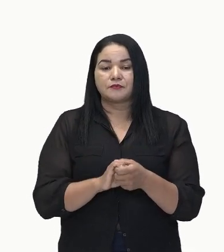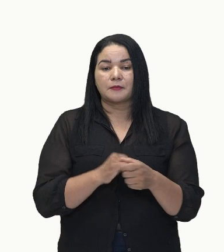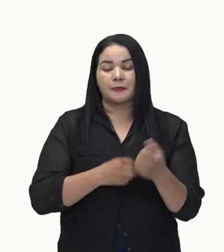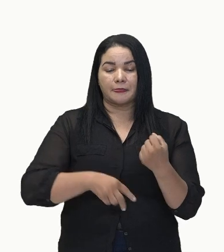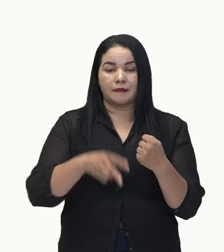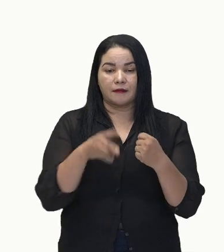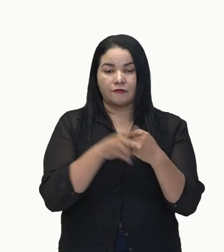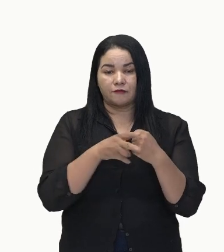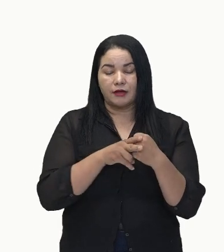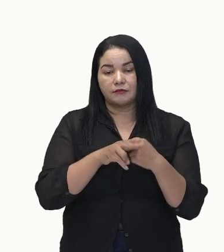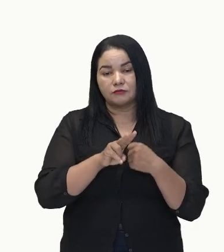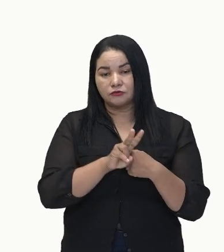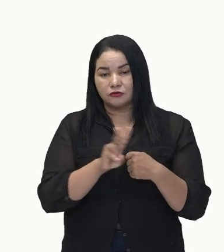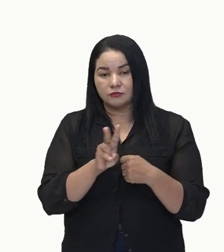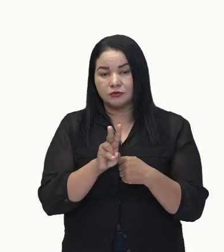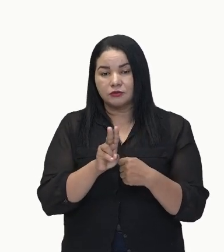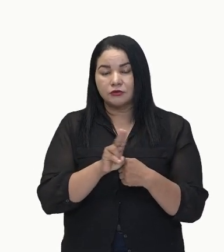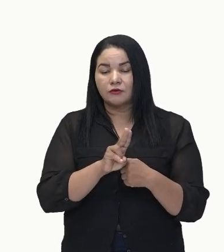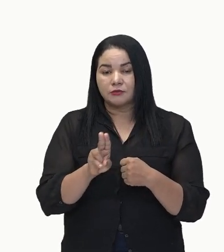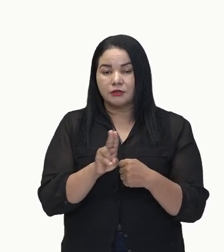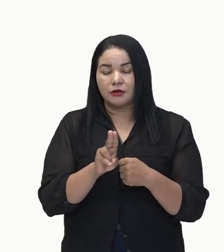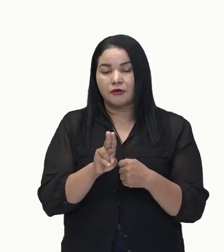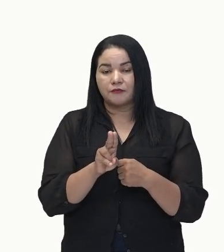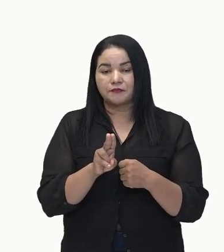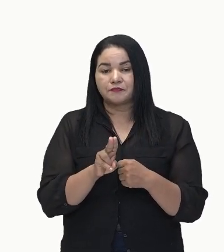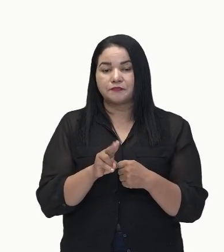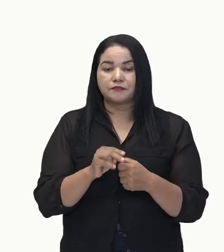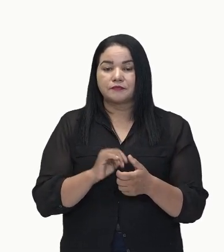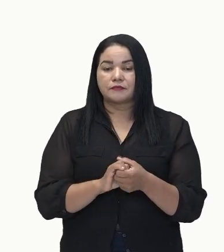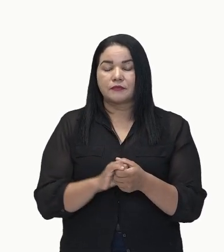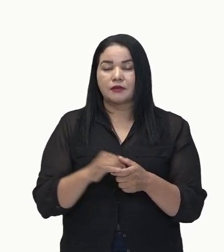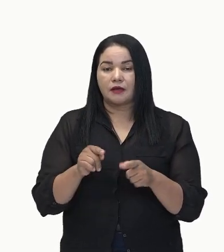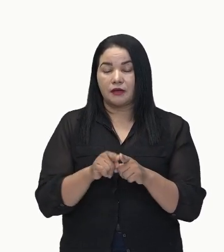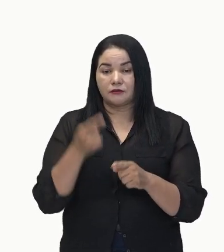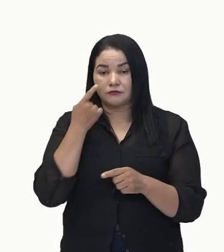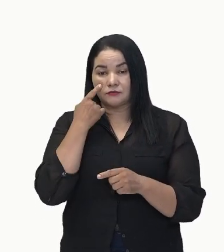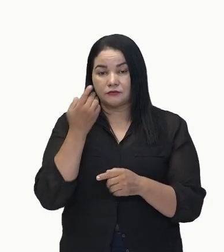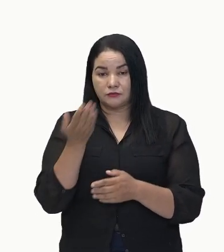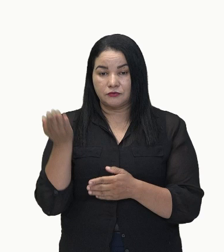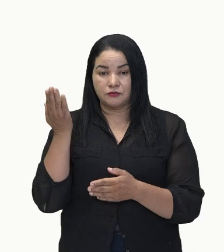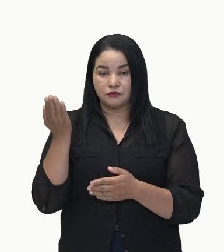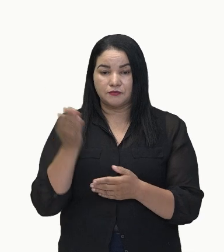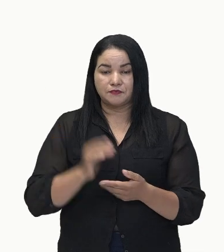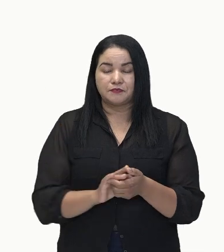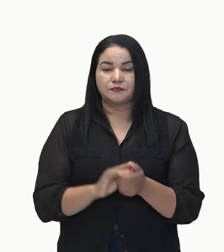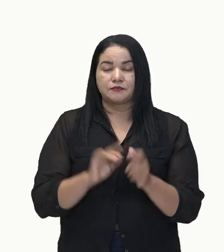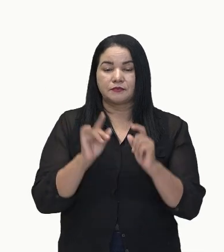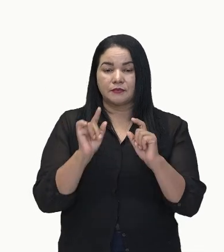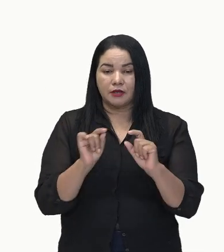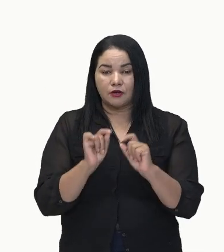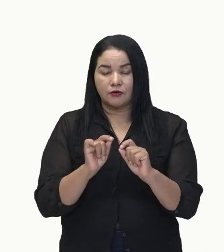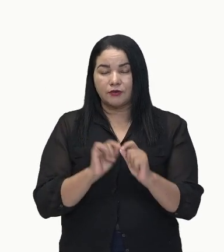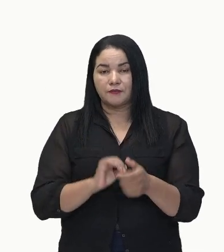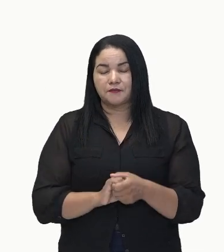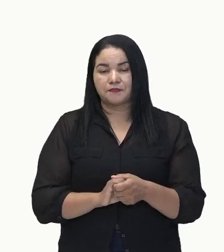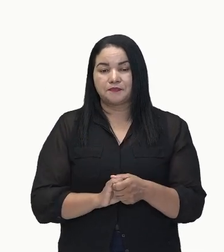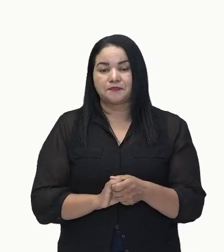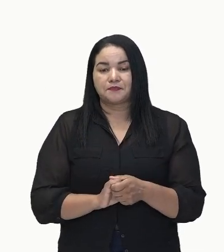verbo nominal, que nós vamos falar agora, como o nome já está indicando aqui, já está indicando aqui, ele vai